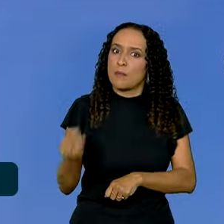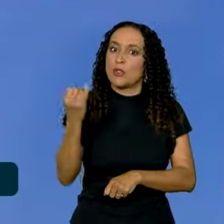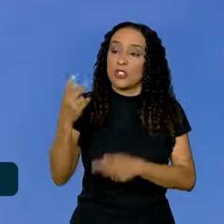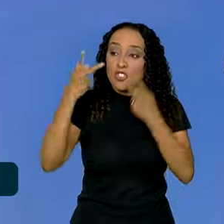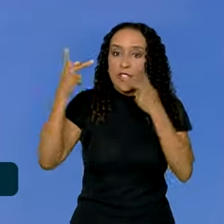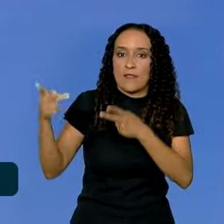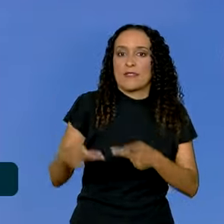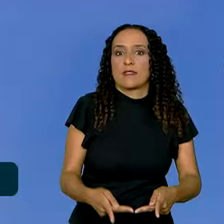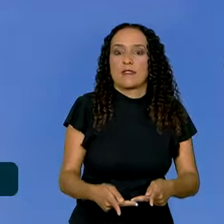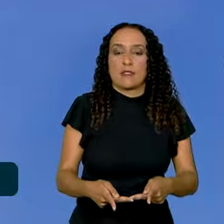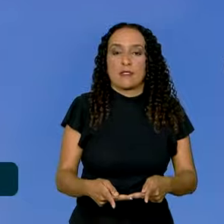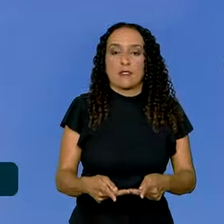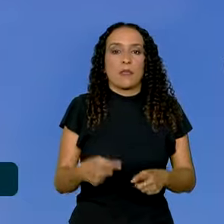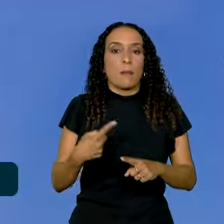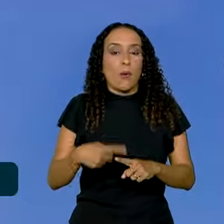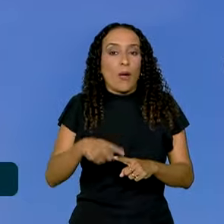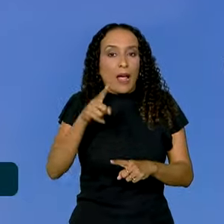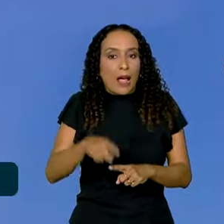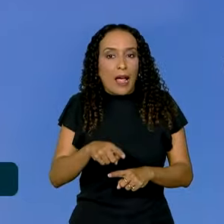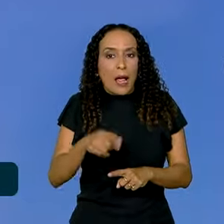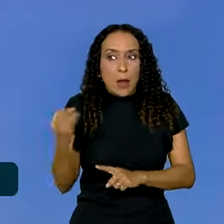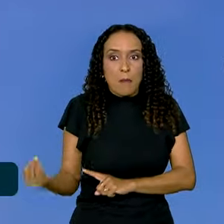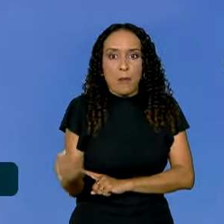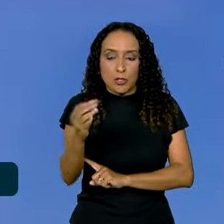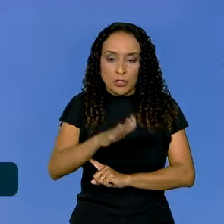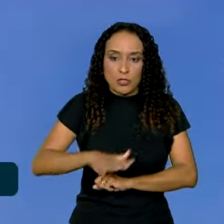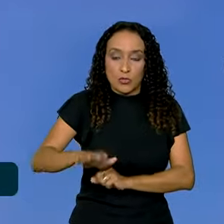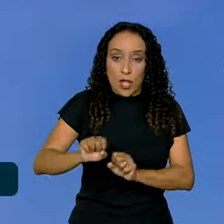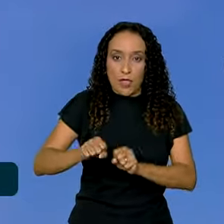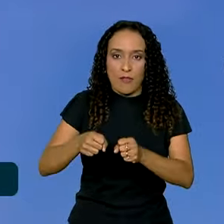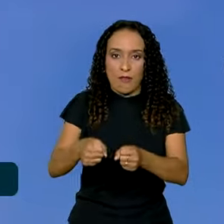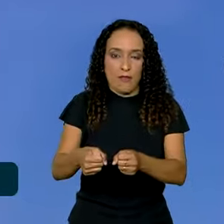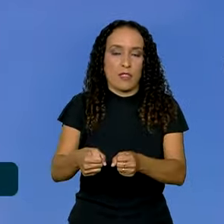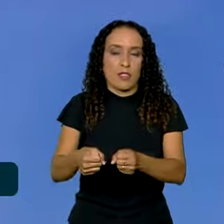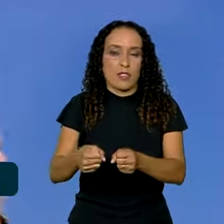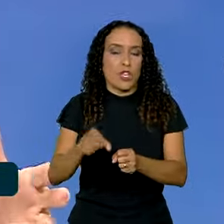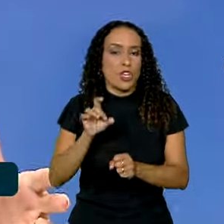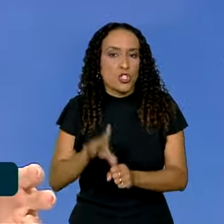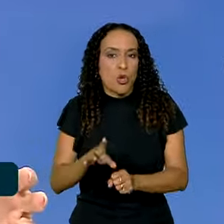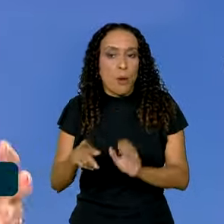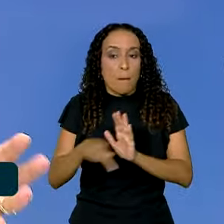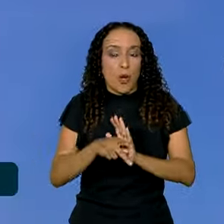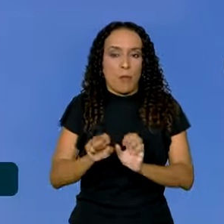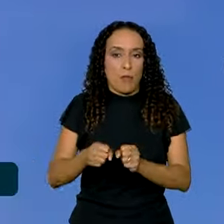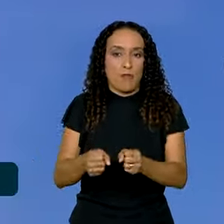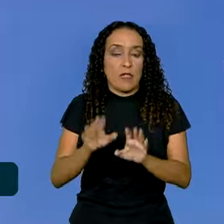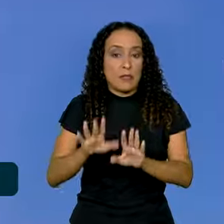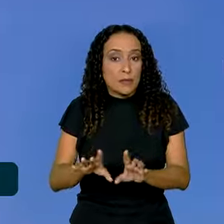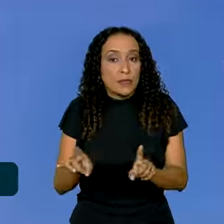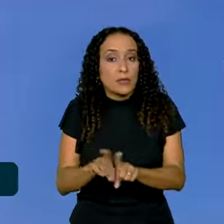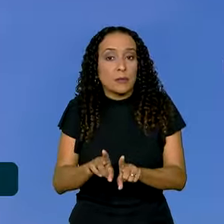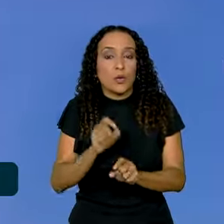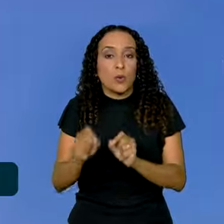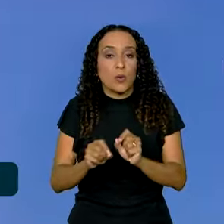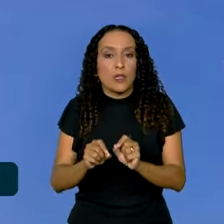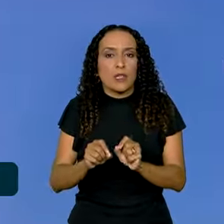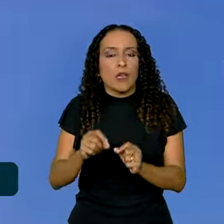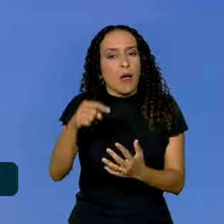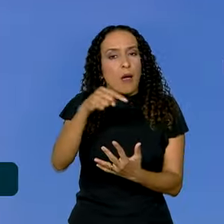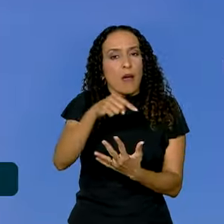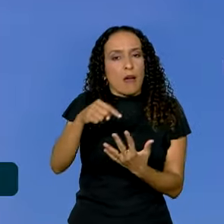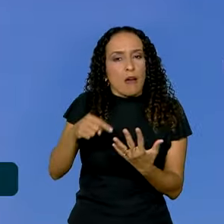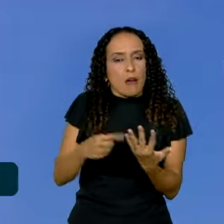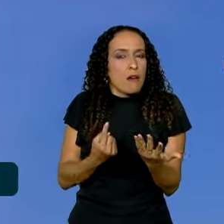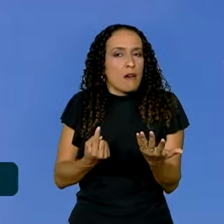da visita, à luz da importância do setor da defesa, não só para a defesa, mas como essas questões,